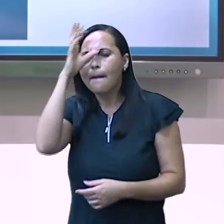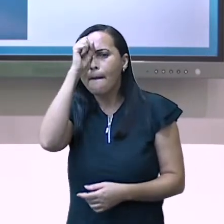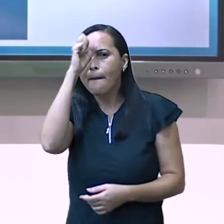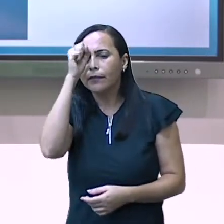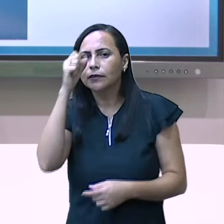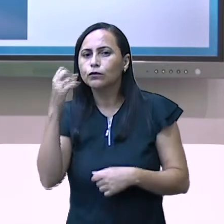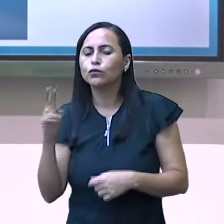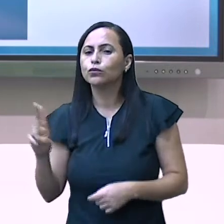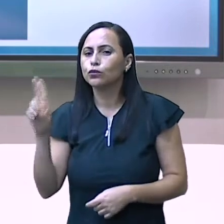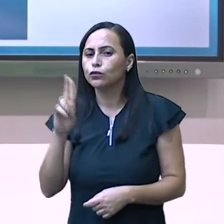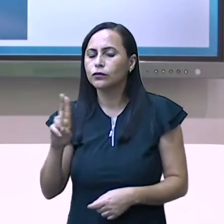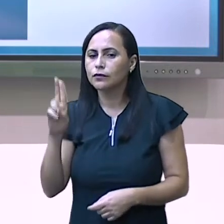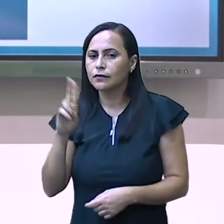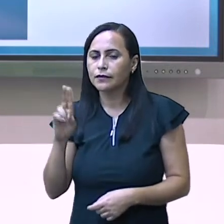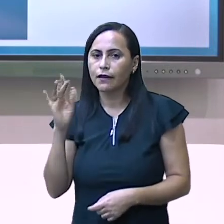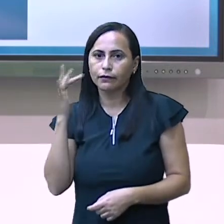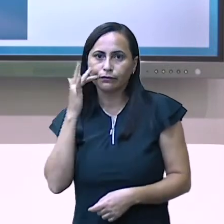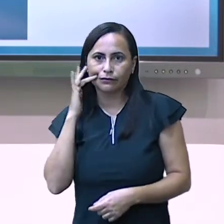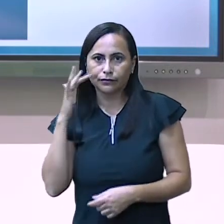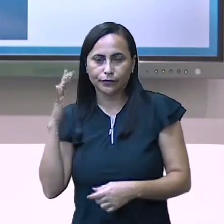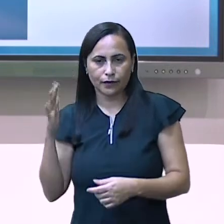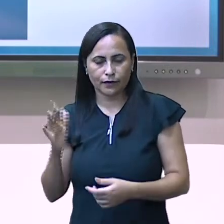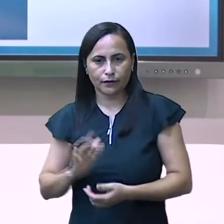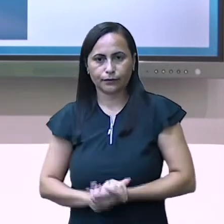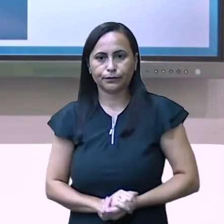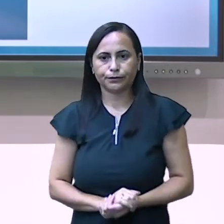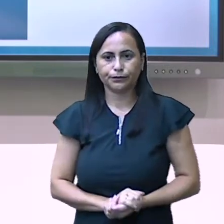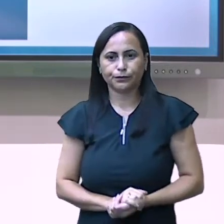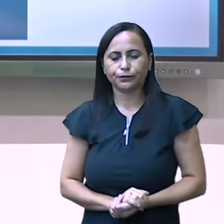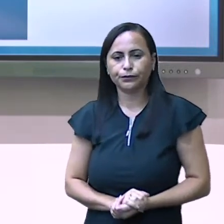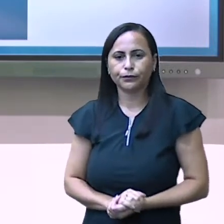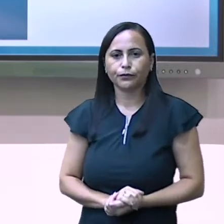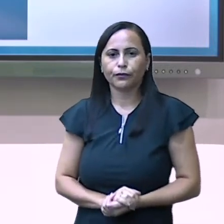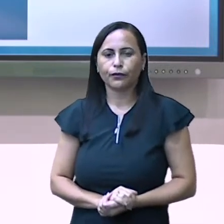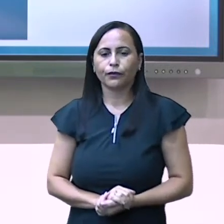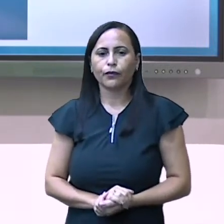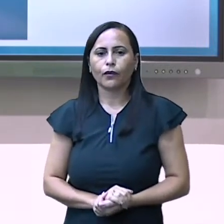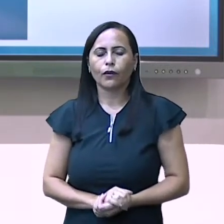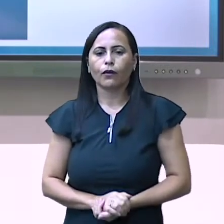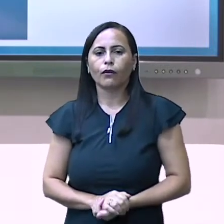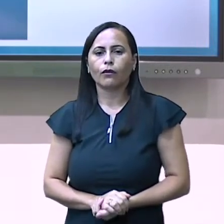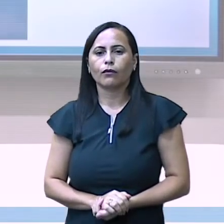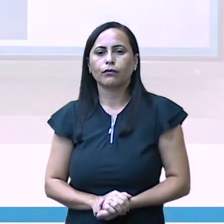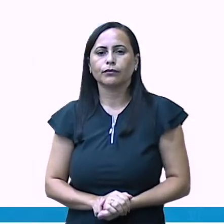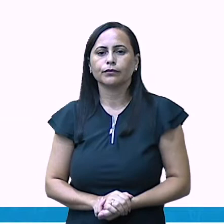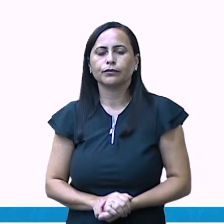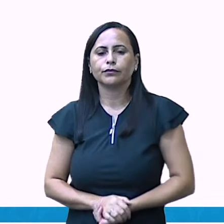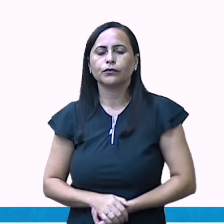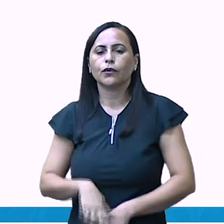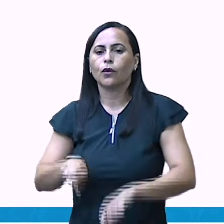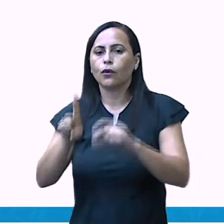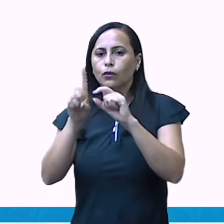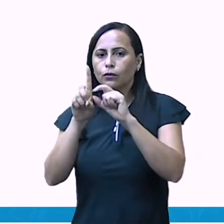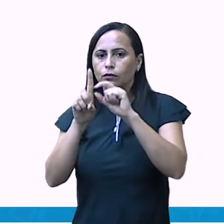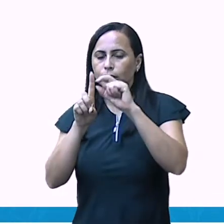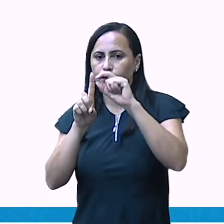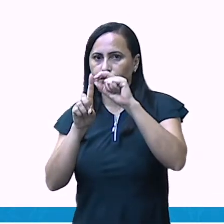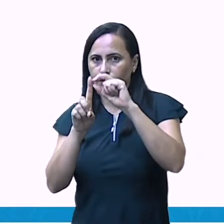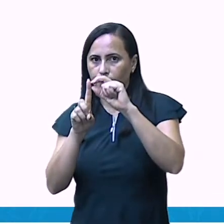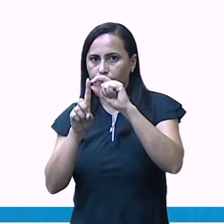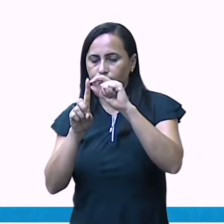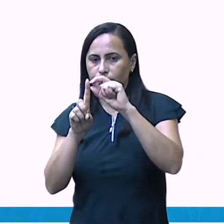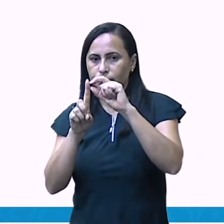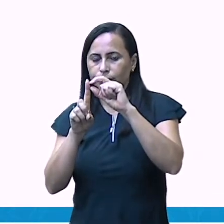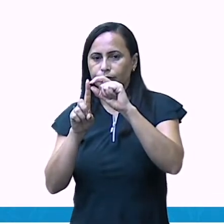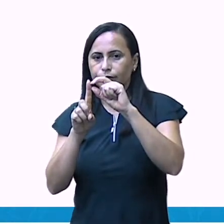dezena e centena. Vamos representar aqui para vocês entenderem melhor. Cada cubinho no material